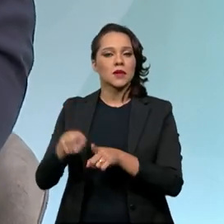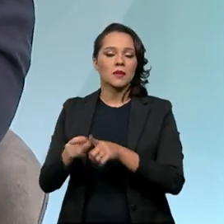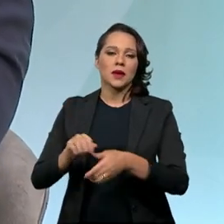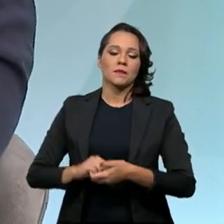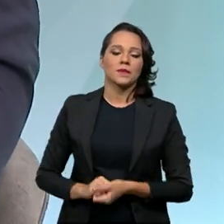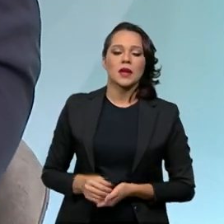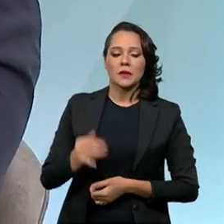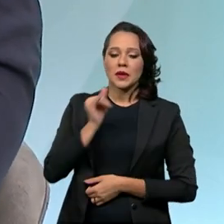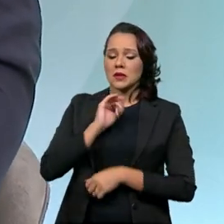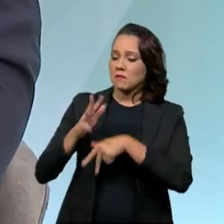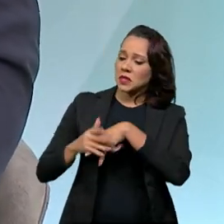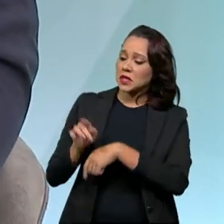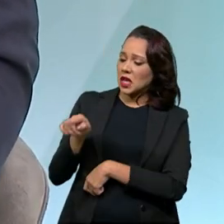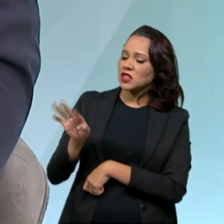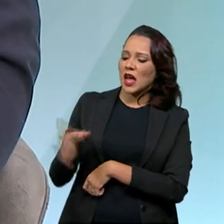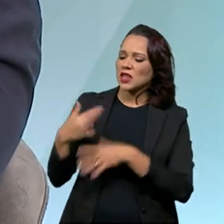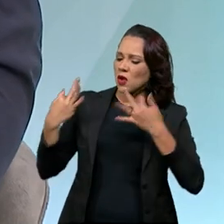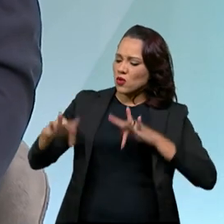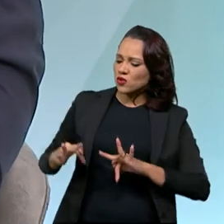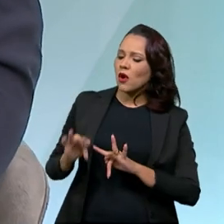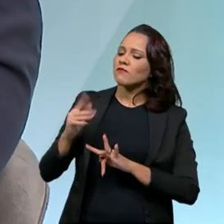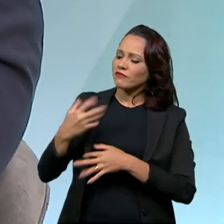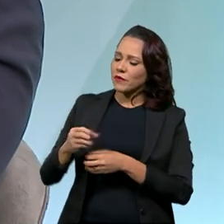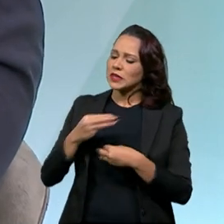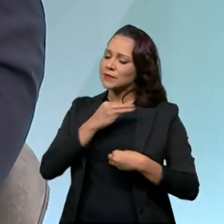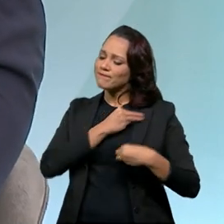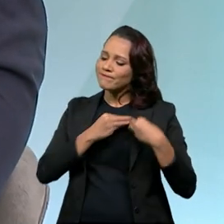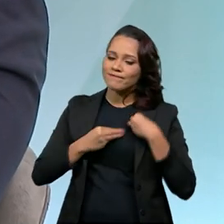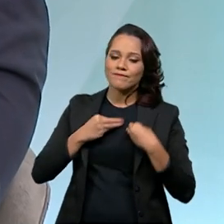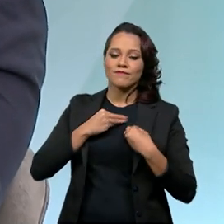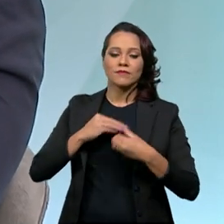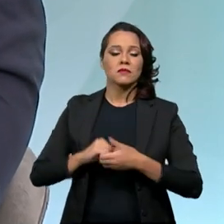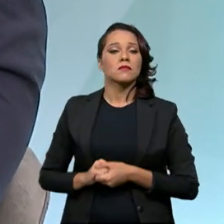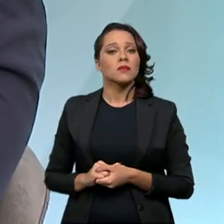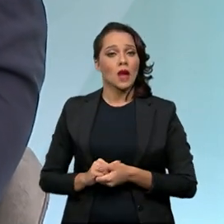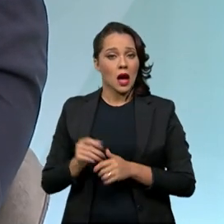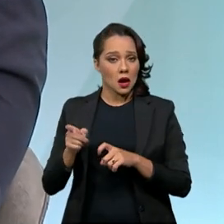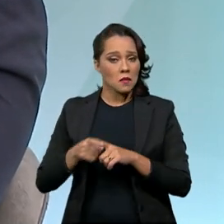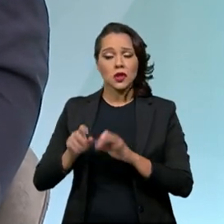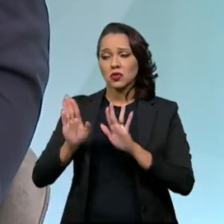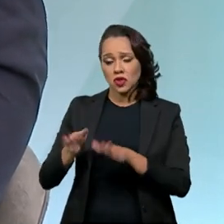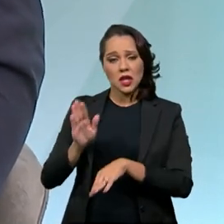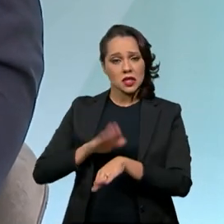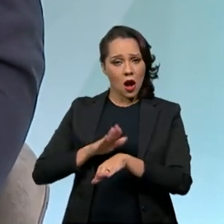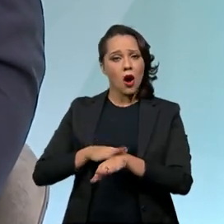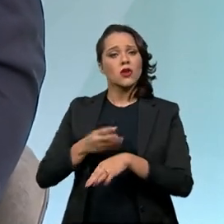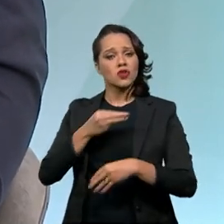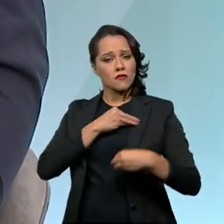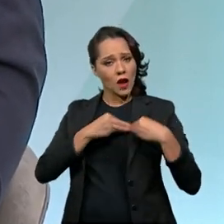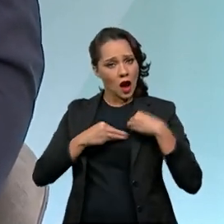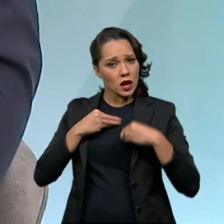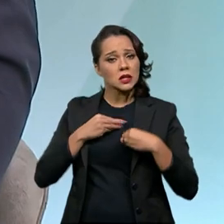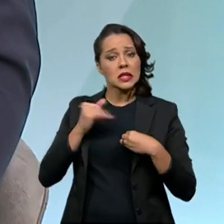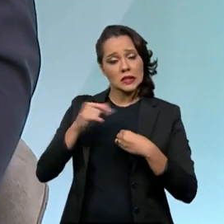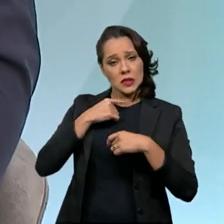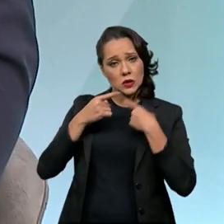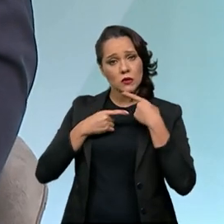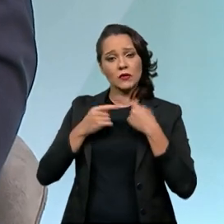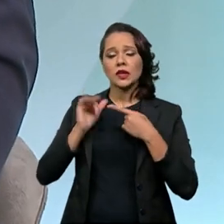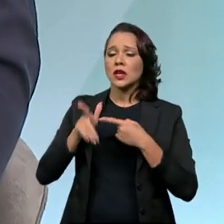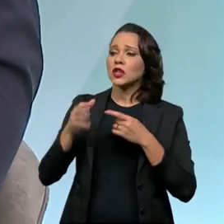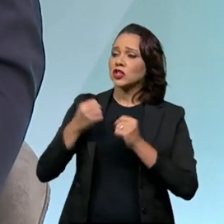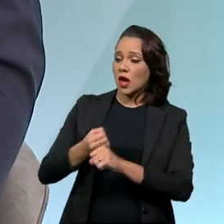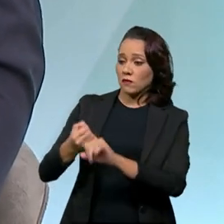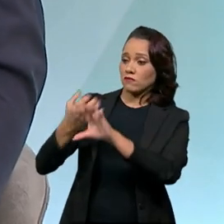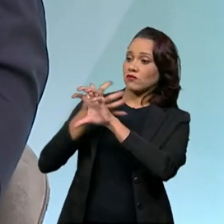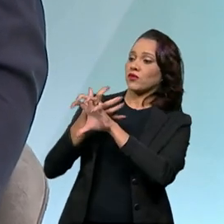A gente, ah, esse paciente aqui está com dor, tal, vamos fazer um electrocardiograma. O médico ali já faz o electrocardiograma, se tiver dúvida, aquilo já